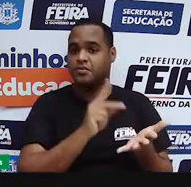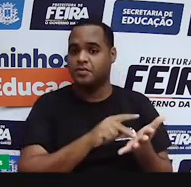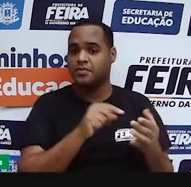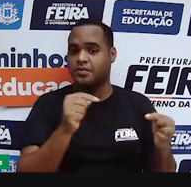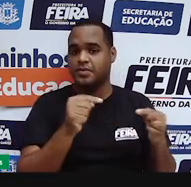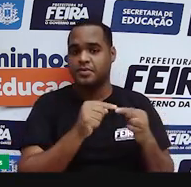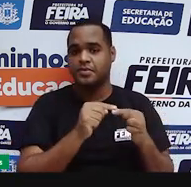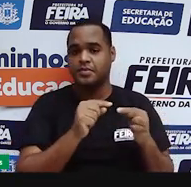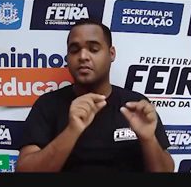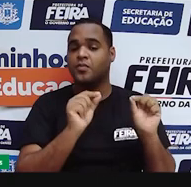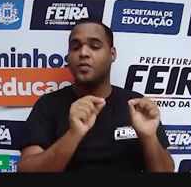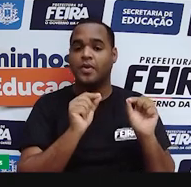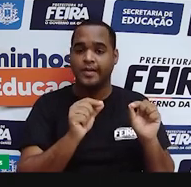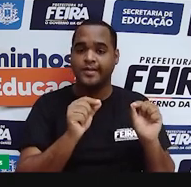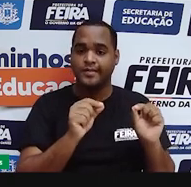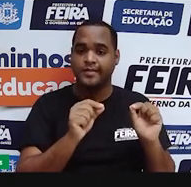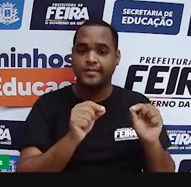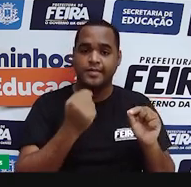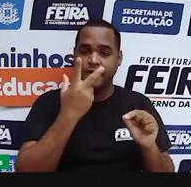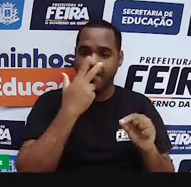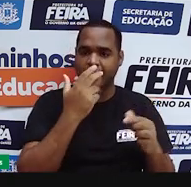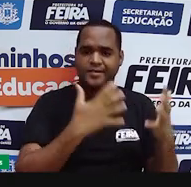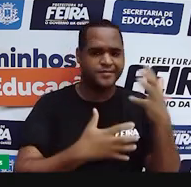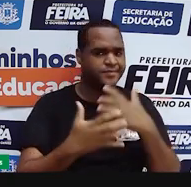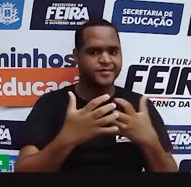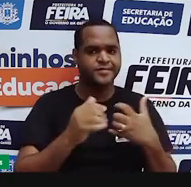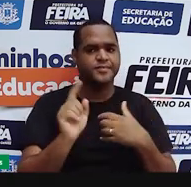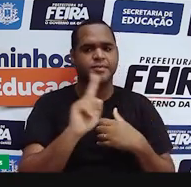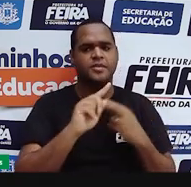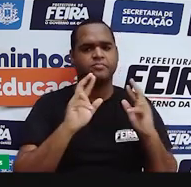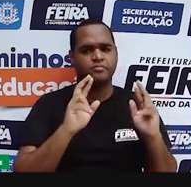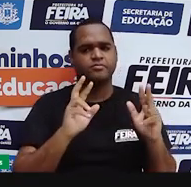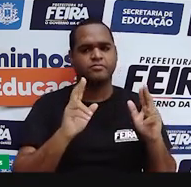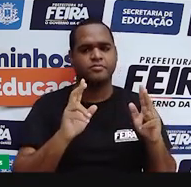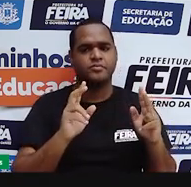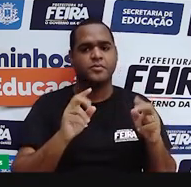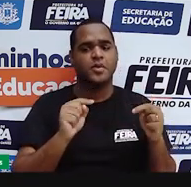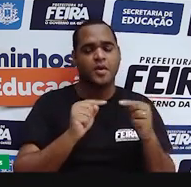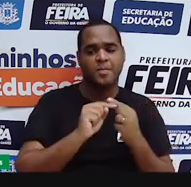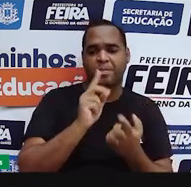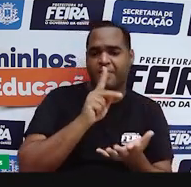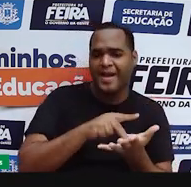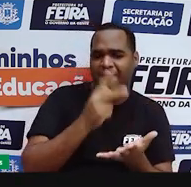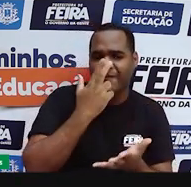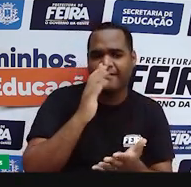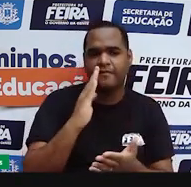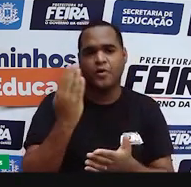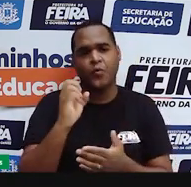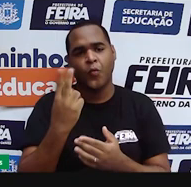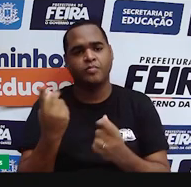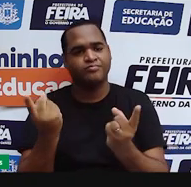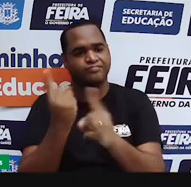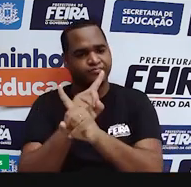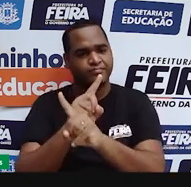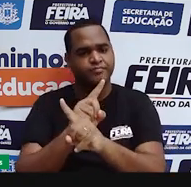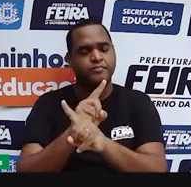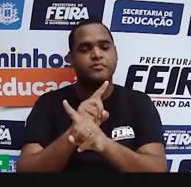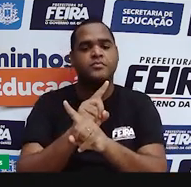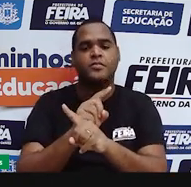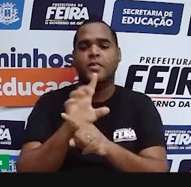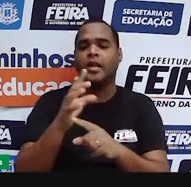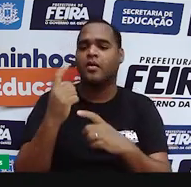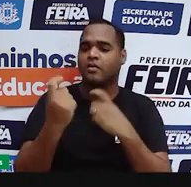baixo risco de ser uma desinformação, de ser uma notícia falsa ou deturpada. Quando é que eu devo me preocupar?